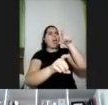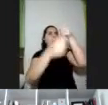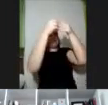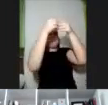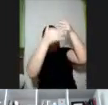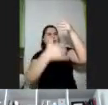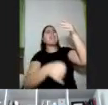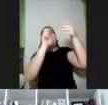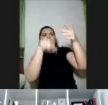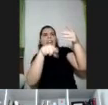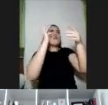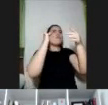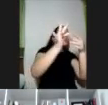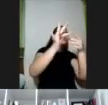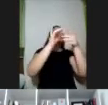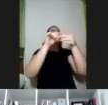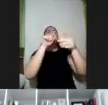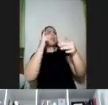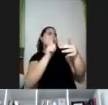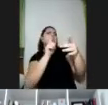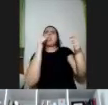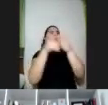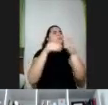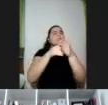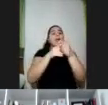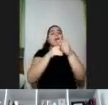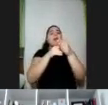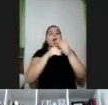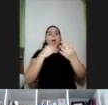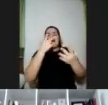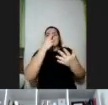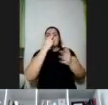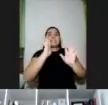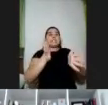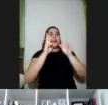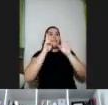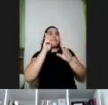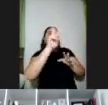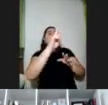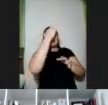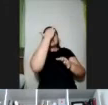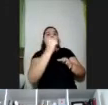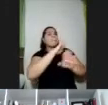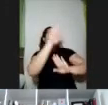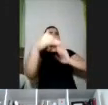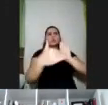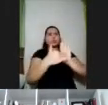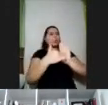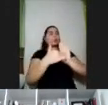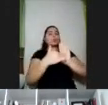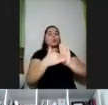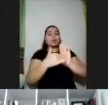não é e tudo que ela vai ser, que ela não vai fazer, que ela consegue, que ela não consegue. Parece que já tem uma visão sobre deficiência que encaixa perfeitamente